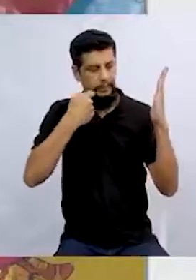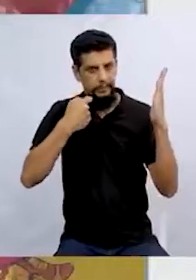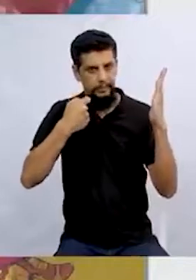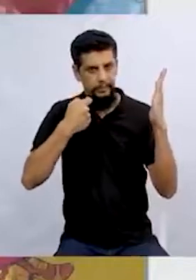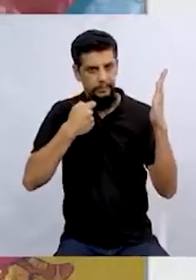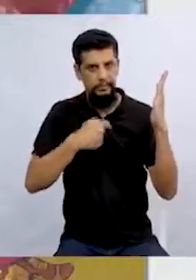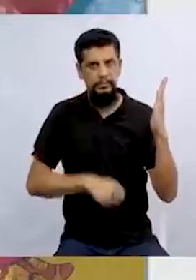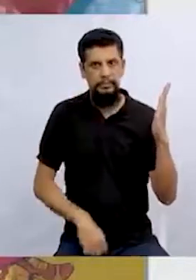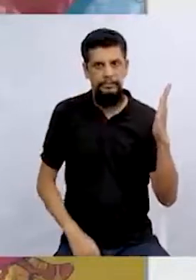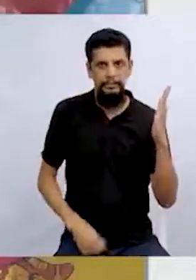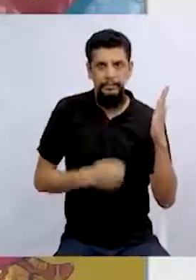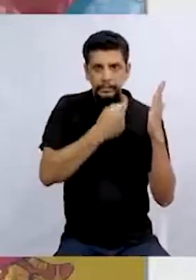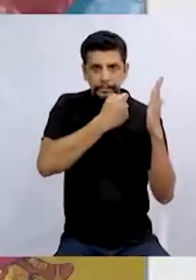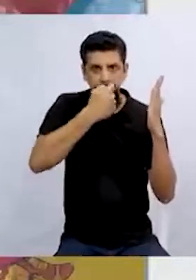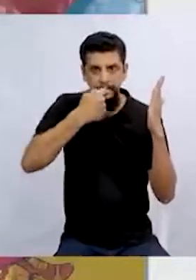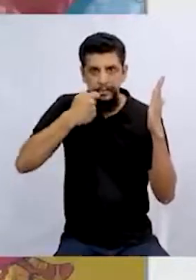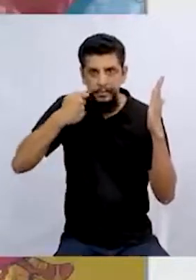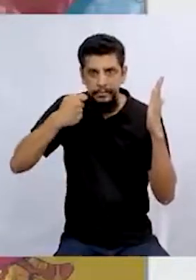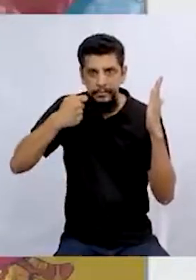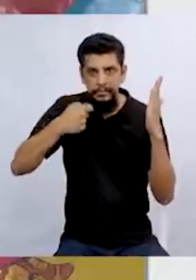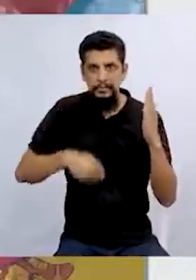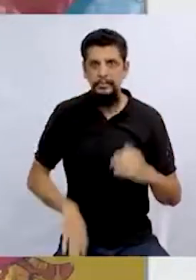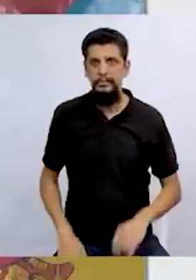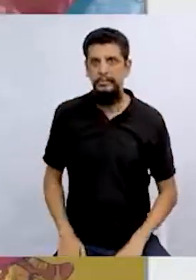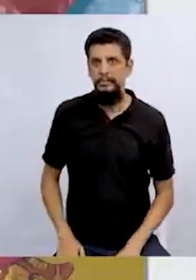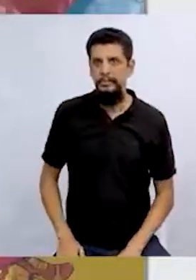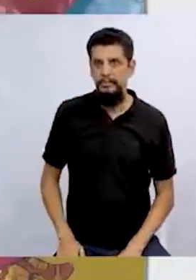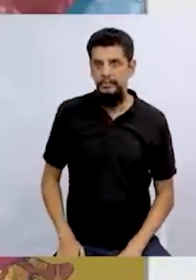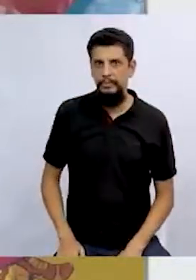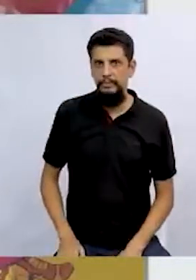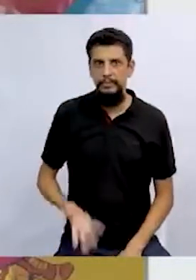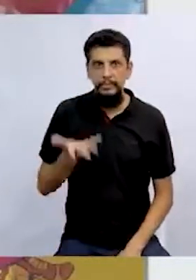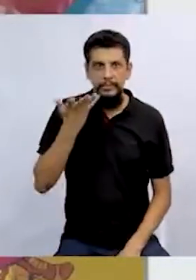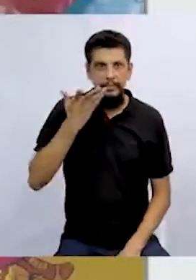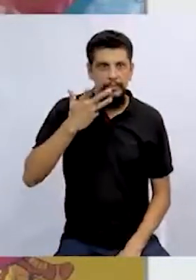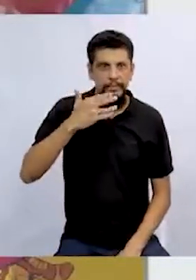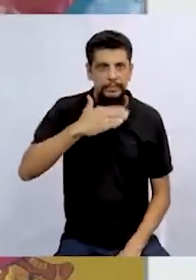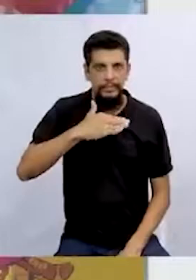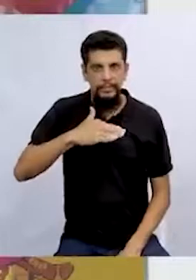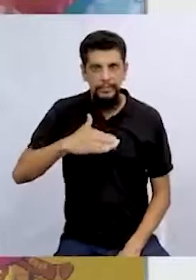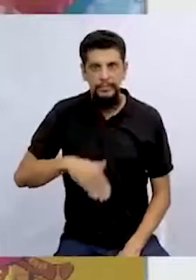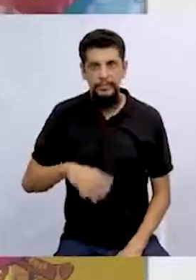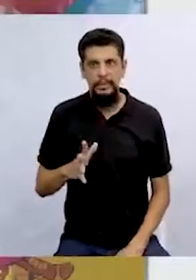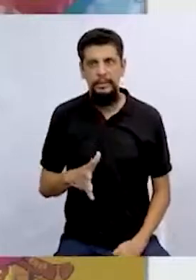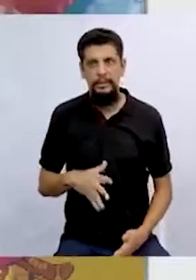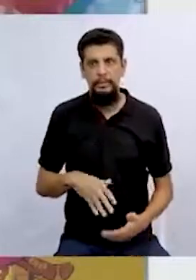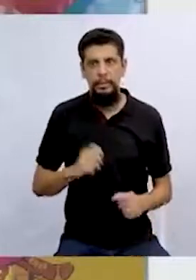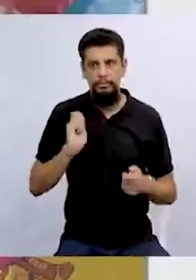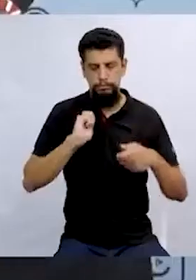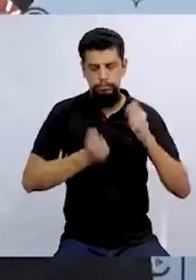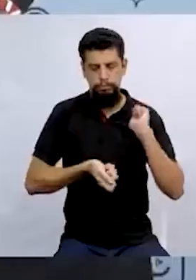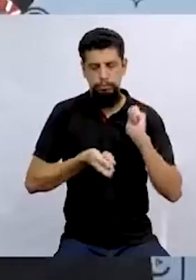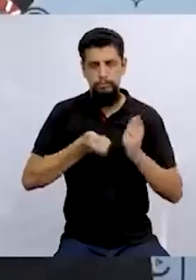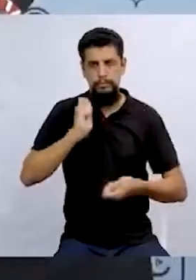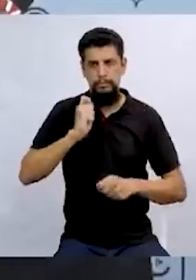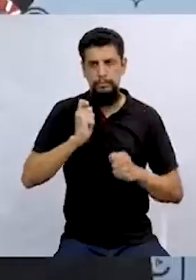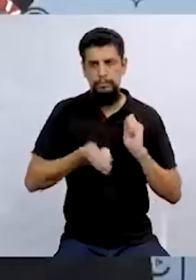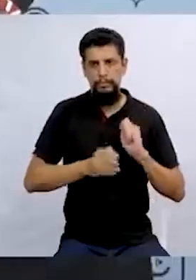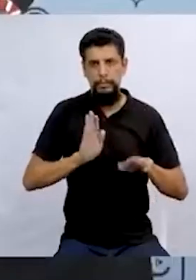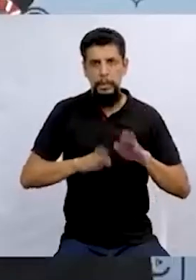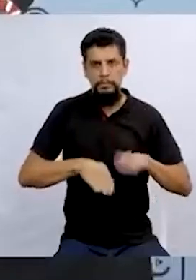o ritual de passar batom, as crianças batiam no tambor.